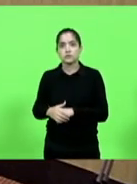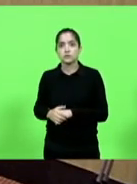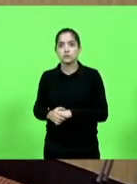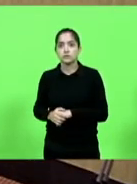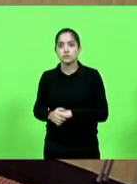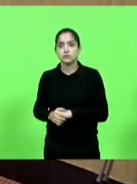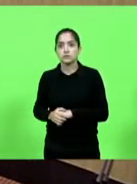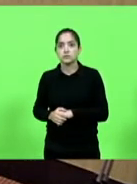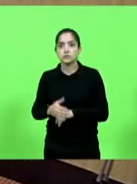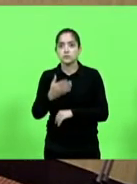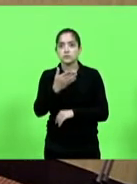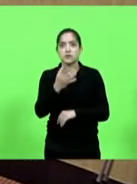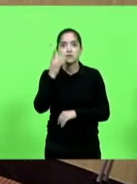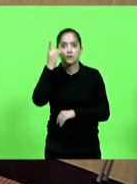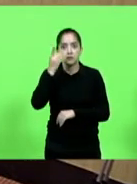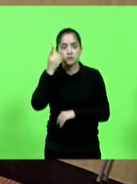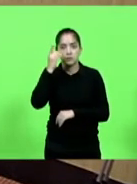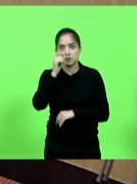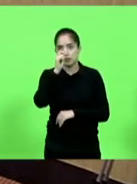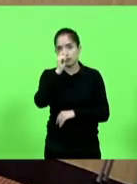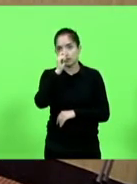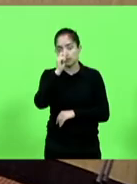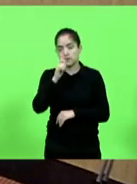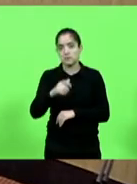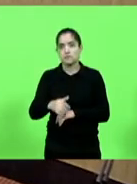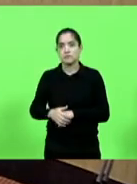Deputado Amin fará uso da palavra do PP.